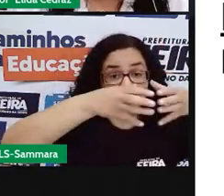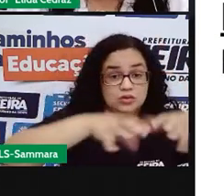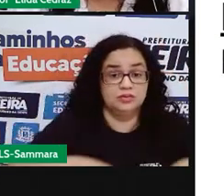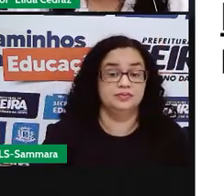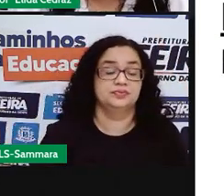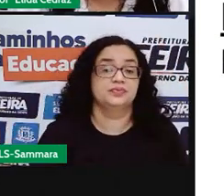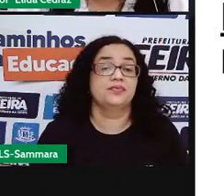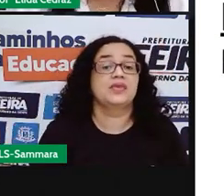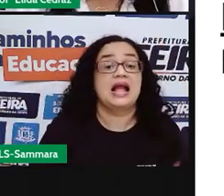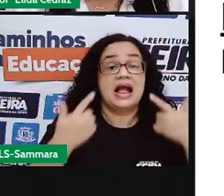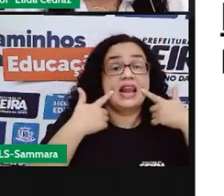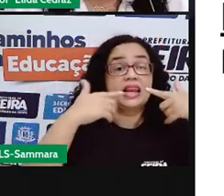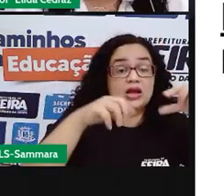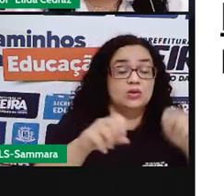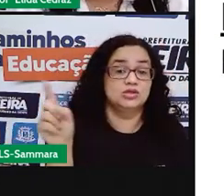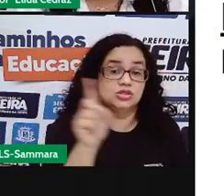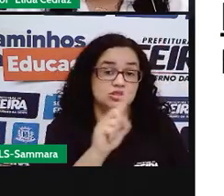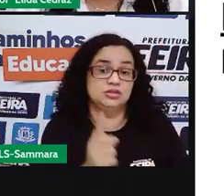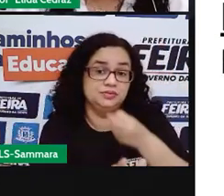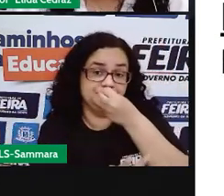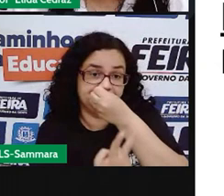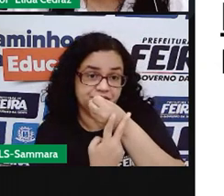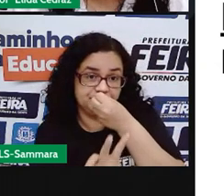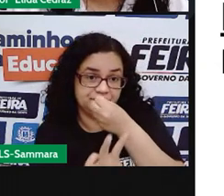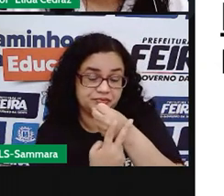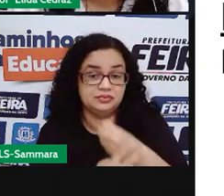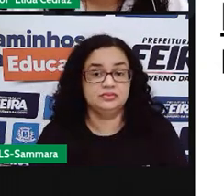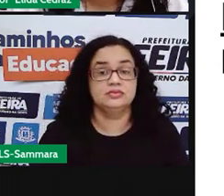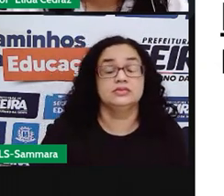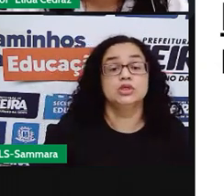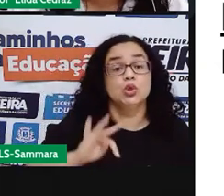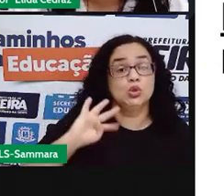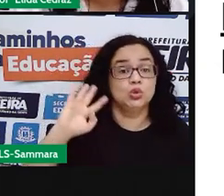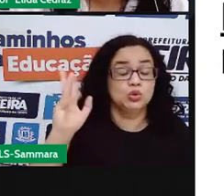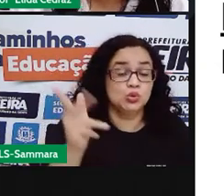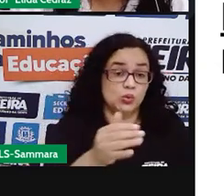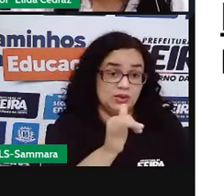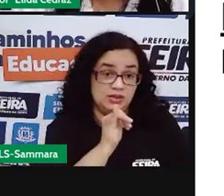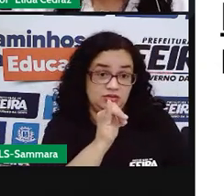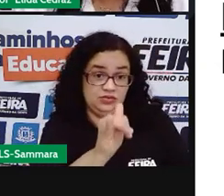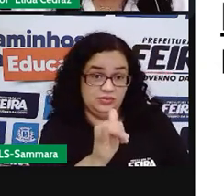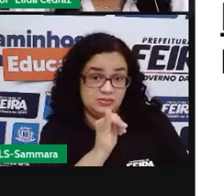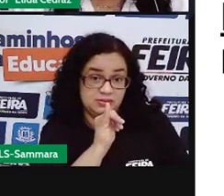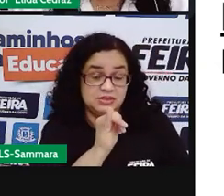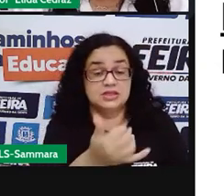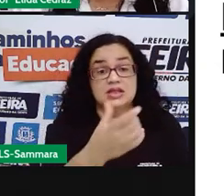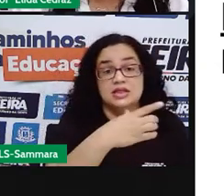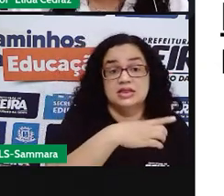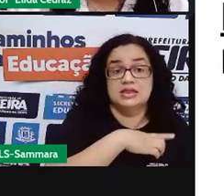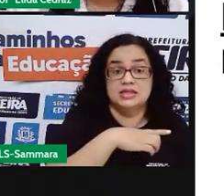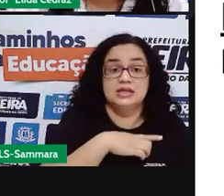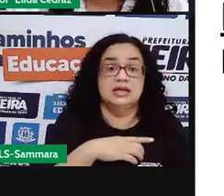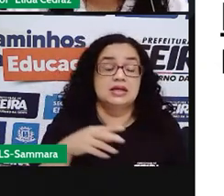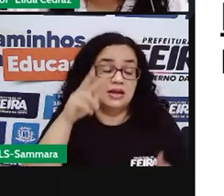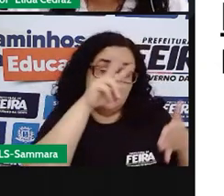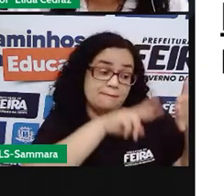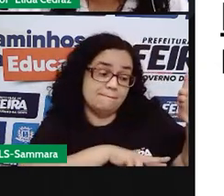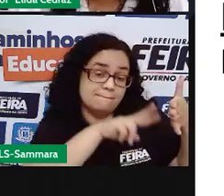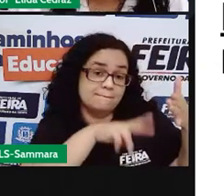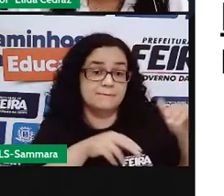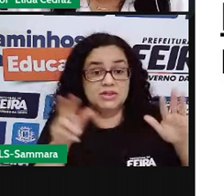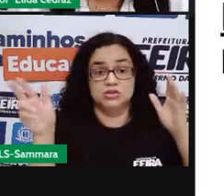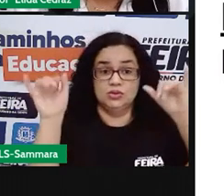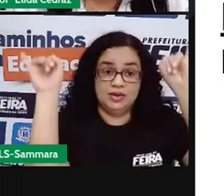A linguagem não verbal, toda informação, ela é passada para o leitor através das